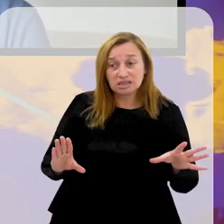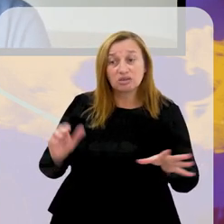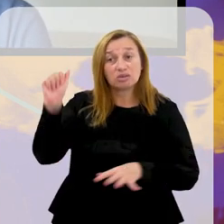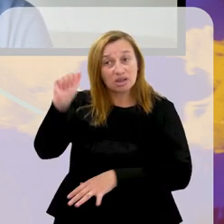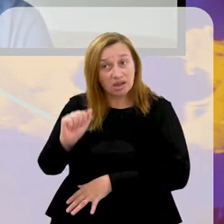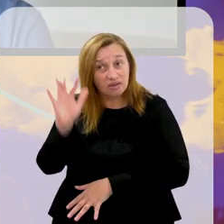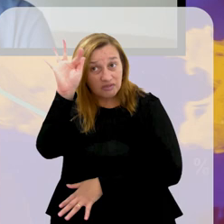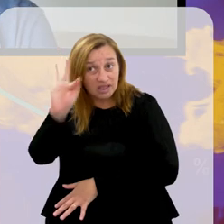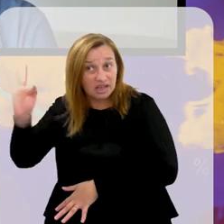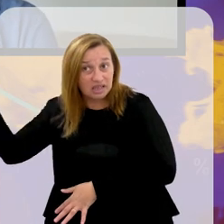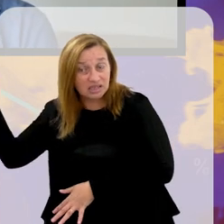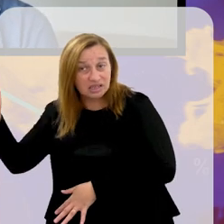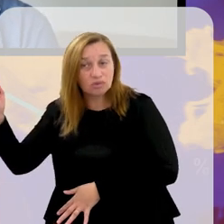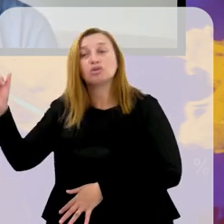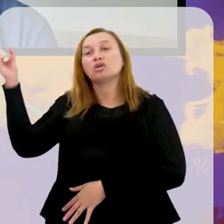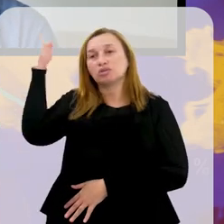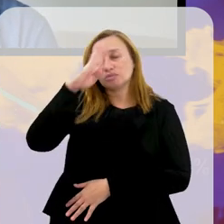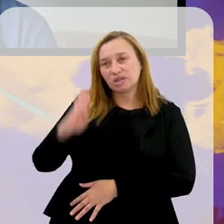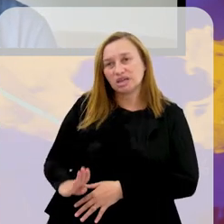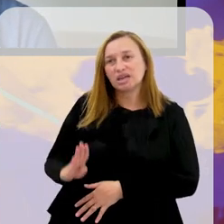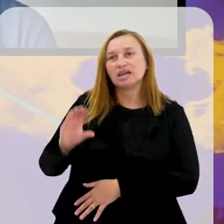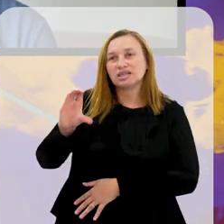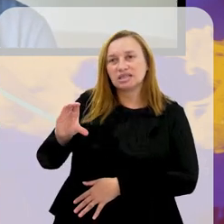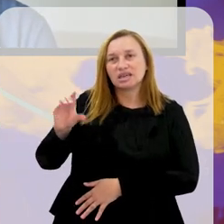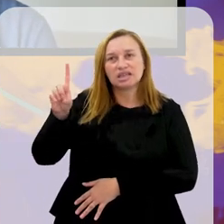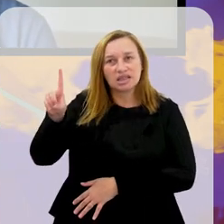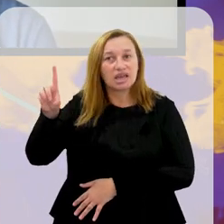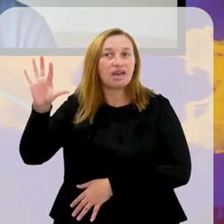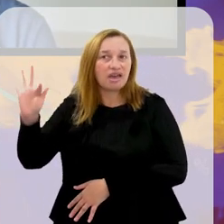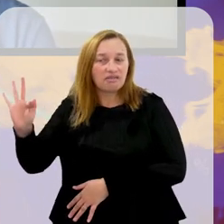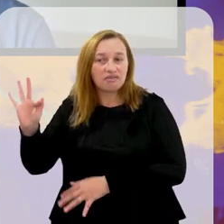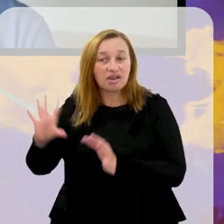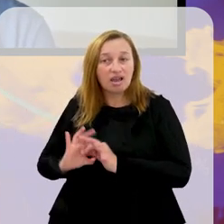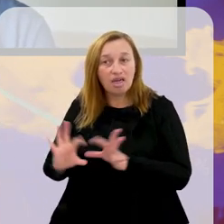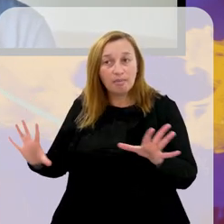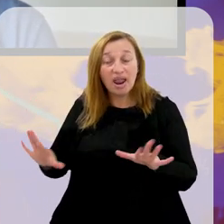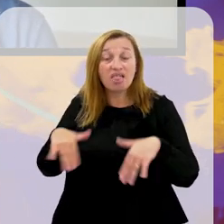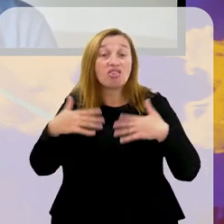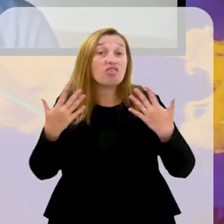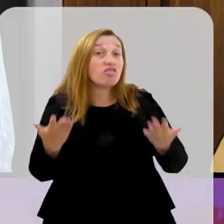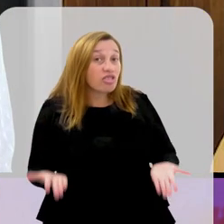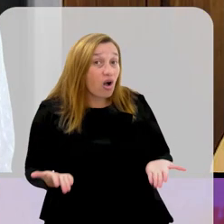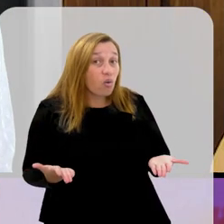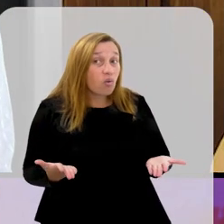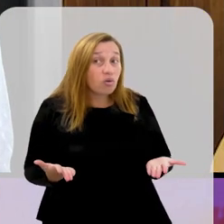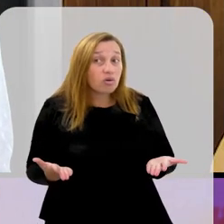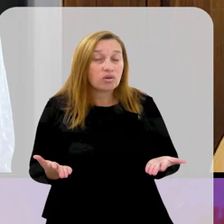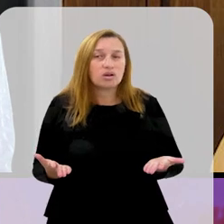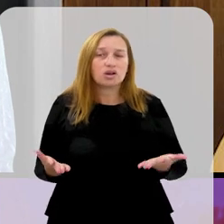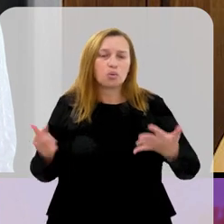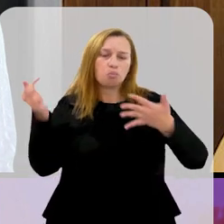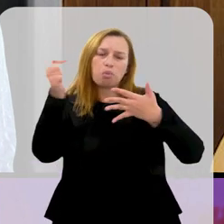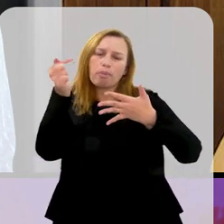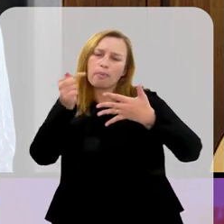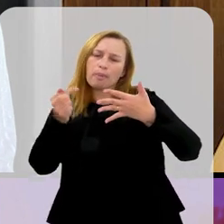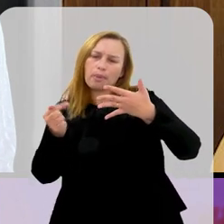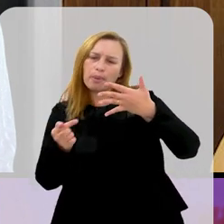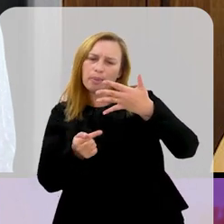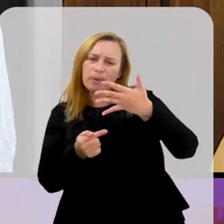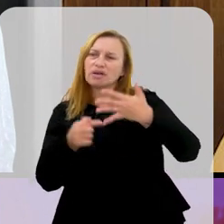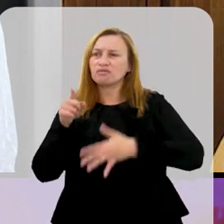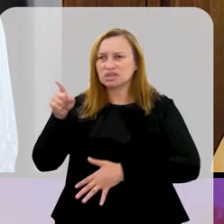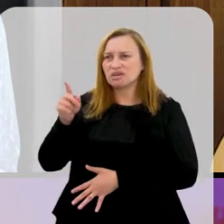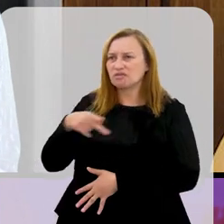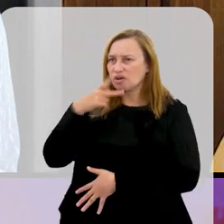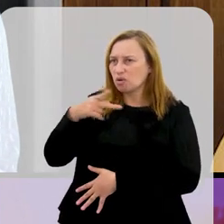federação. A nível do brasileiro é a CBF que autoriza. Então, esses pontos que você